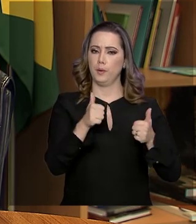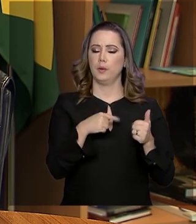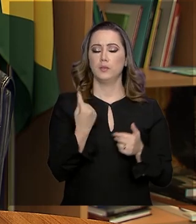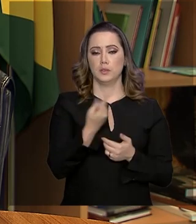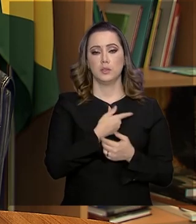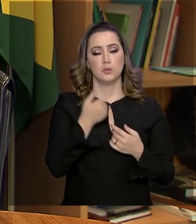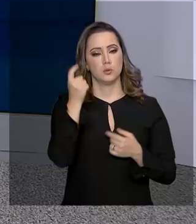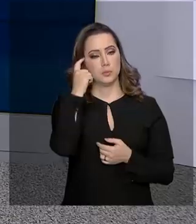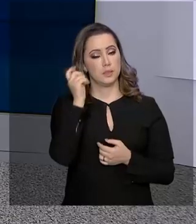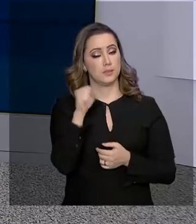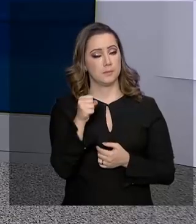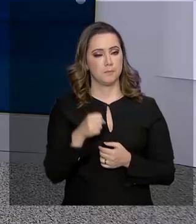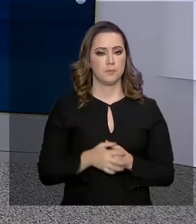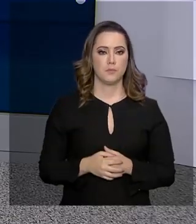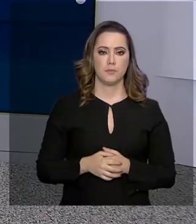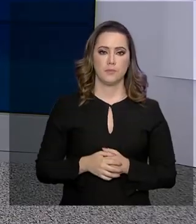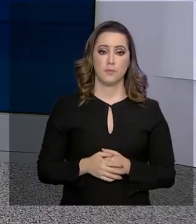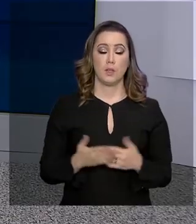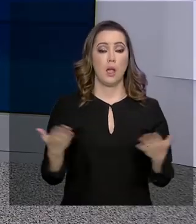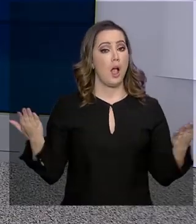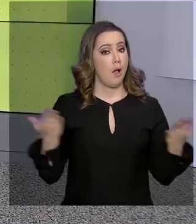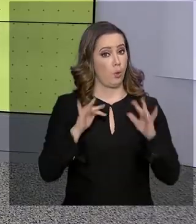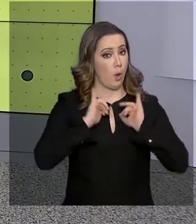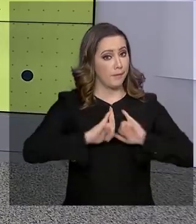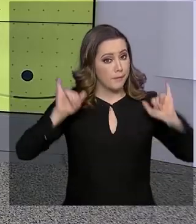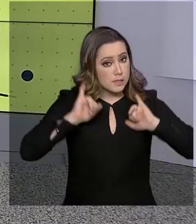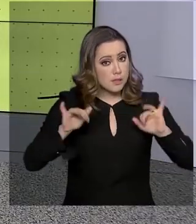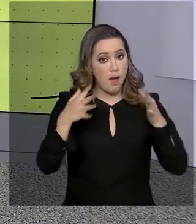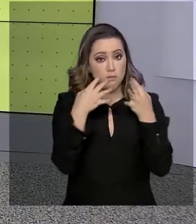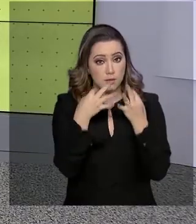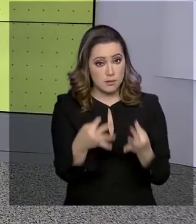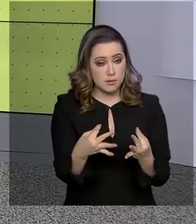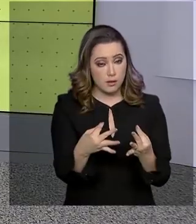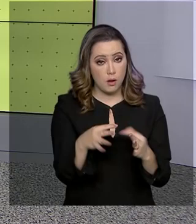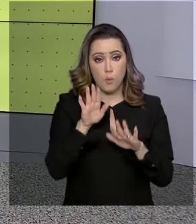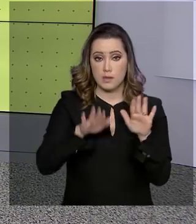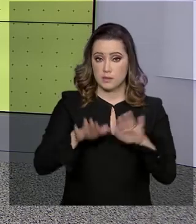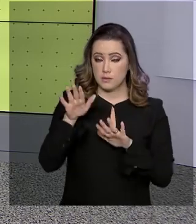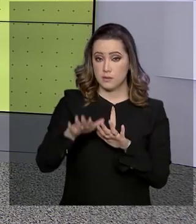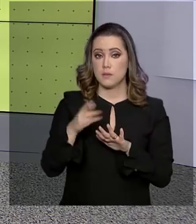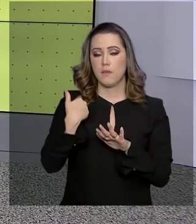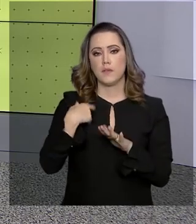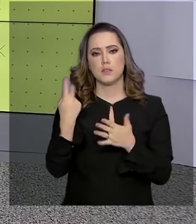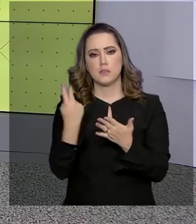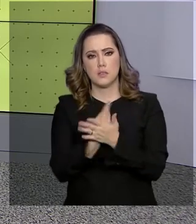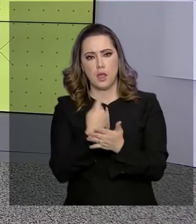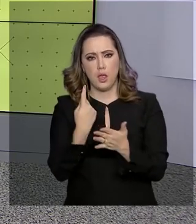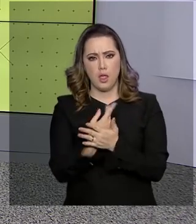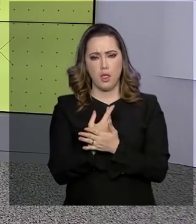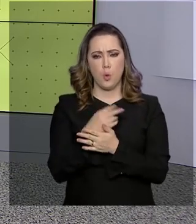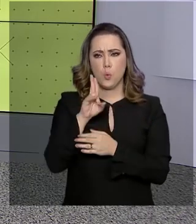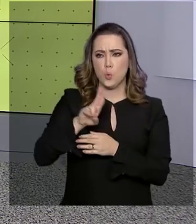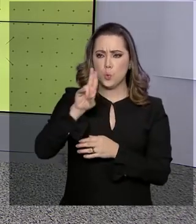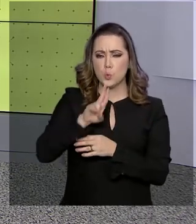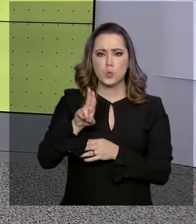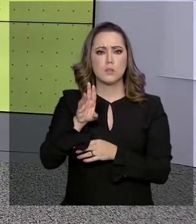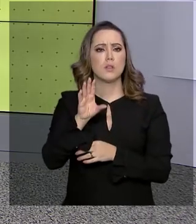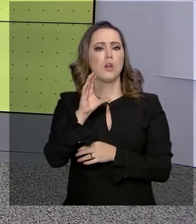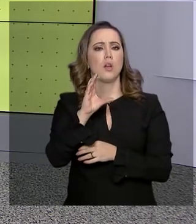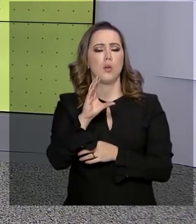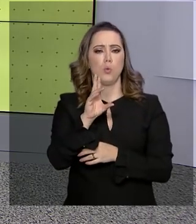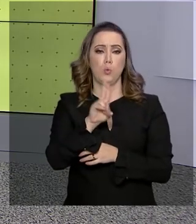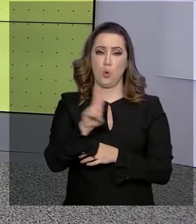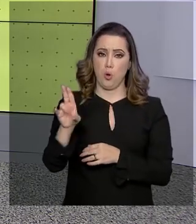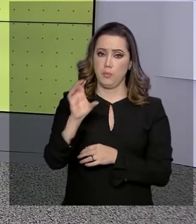a gente tem que pensar. E agora um alerta sobre tentativa de golpe em nome do Cadastur. O Ministério do Turismo